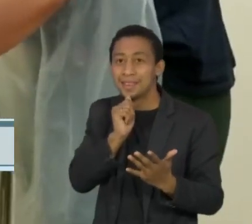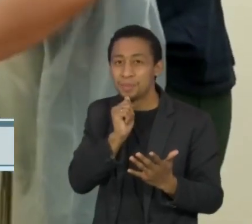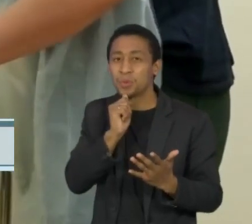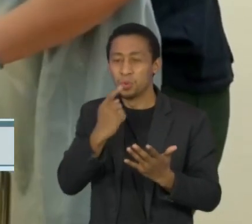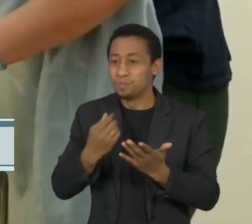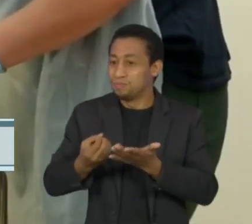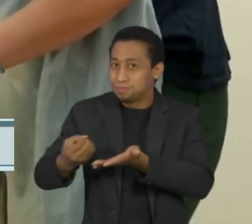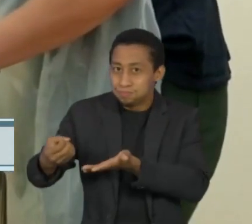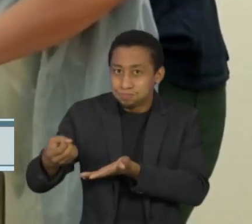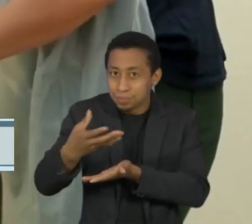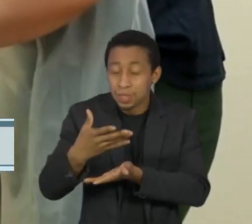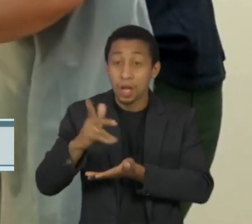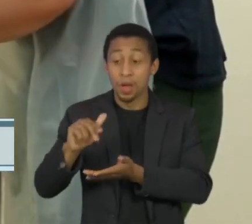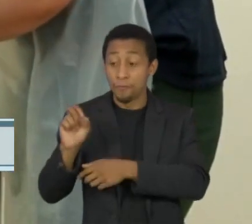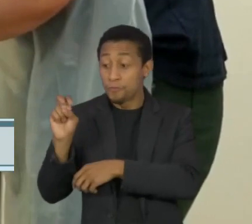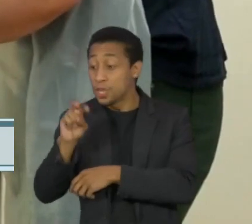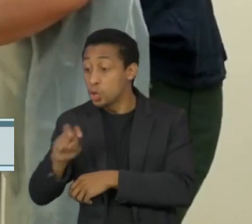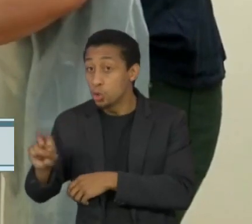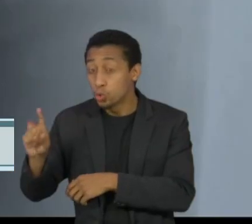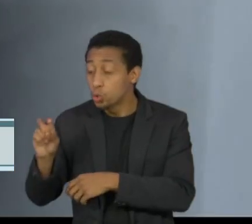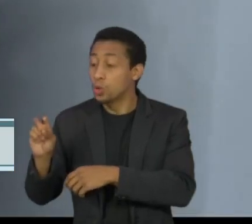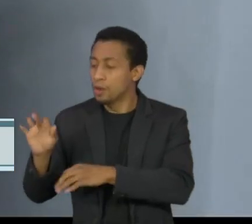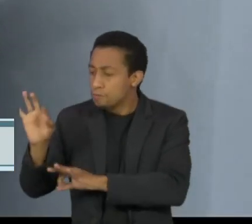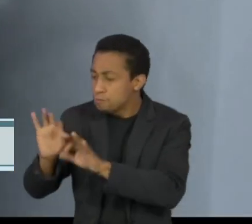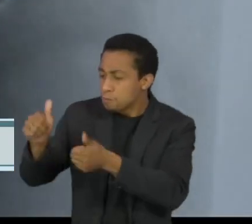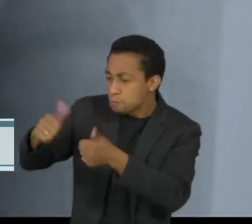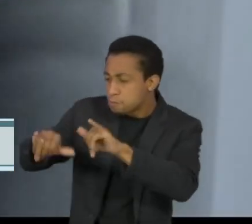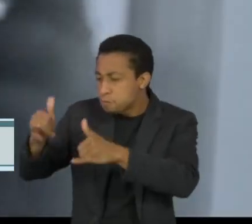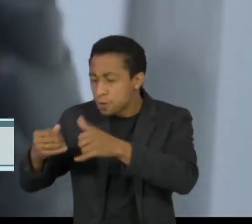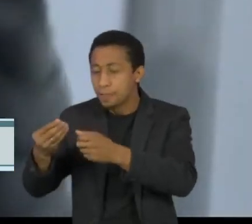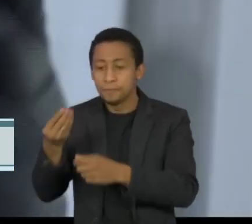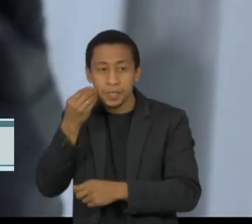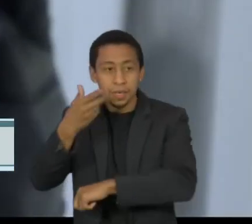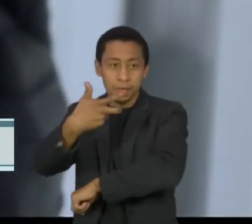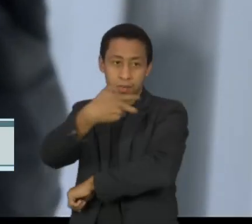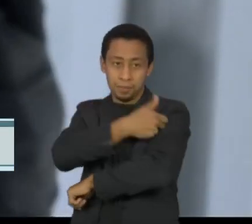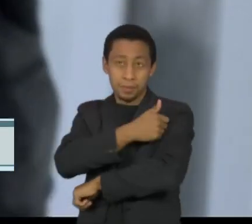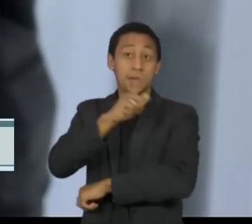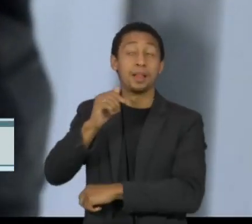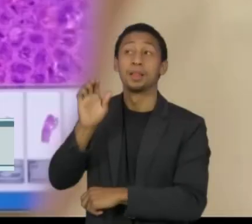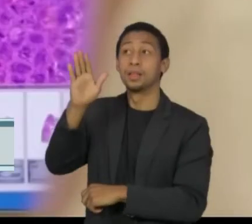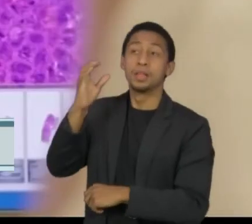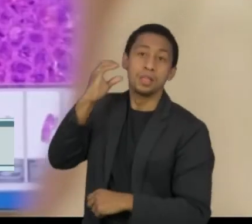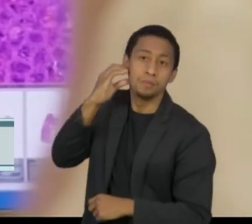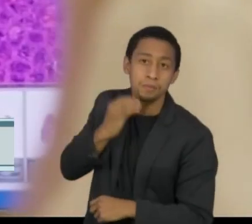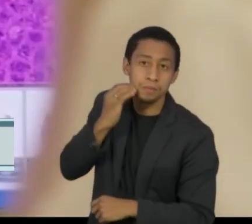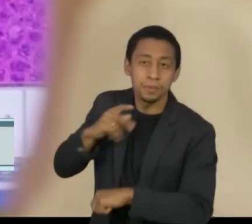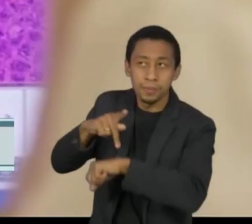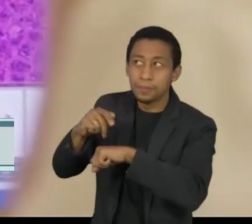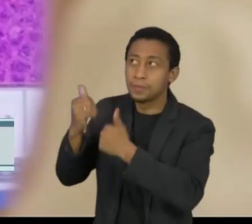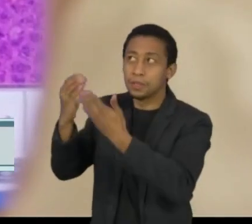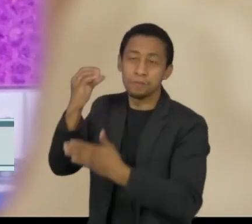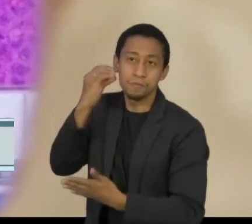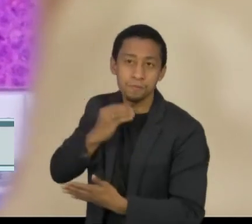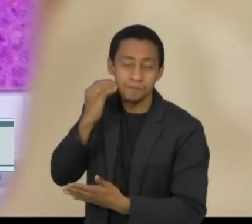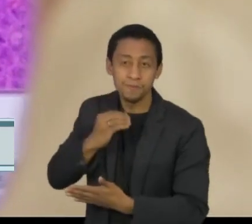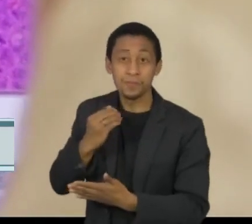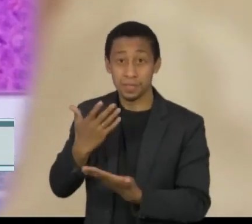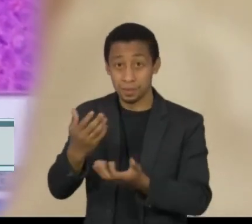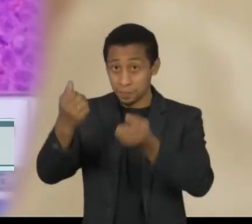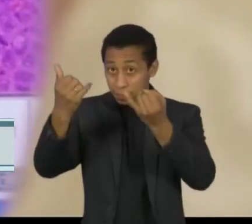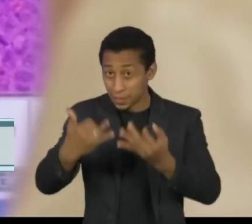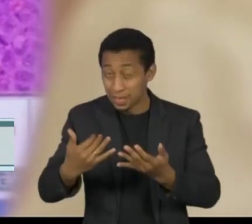inativado e está sendo testada nos Emirados Árabes. A expectativa de todos é que as primeiras vacinas